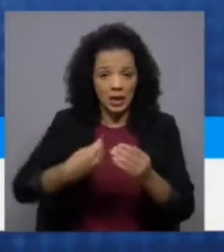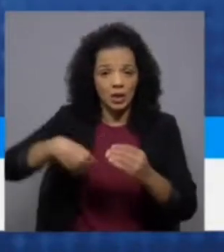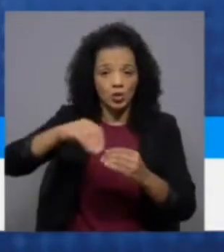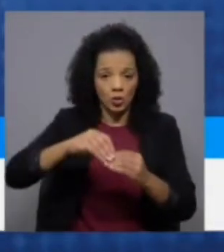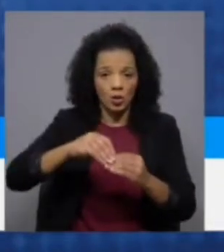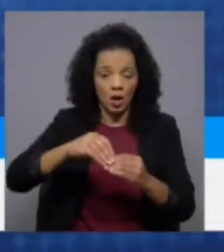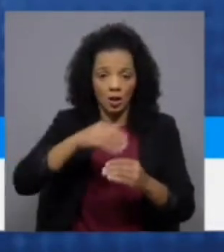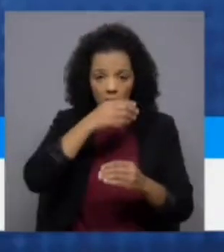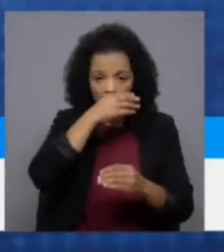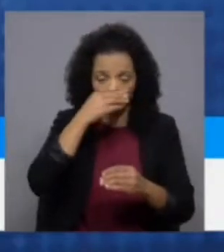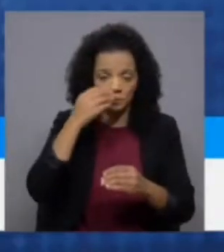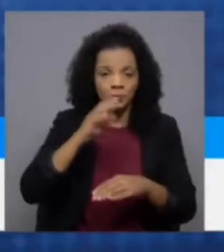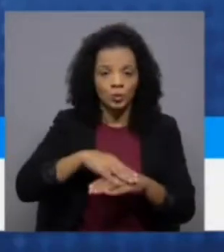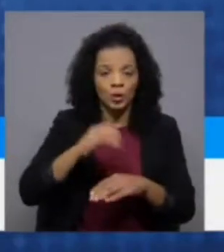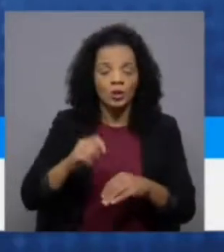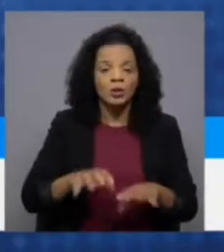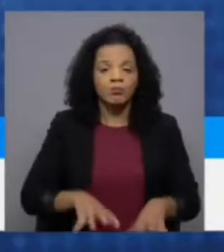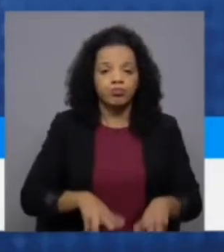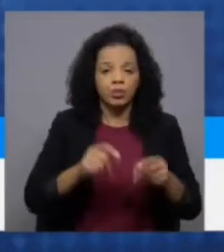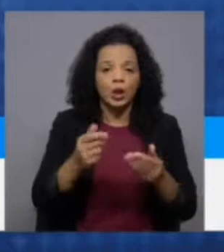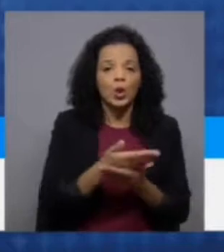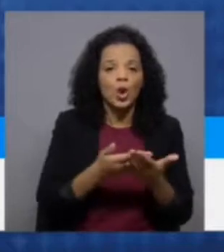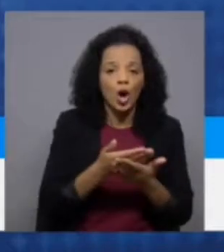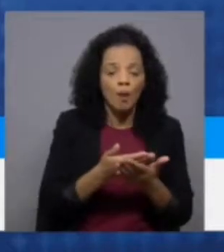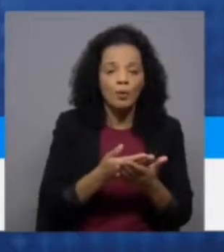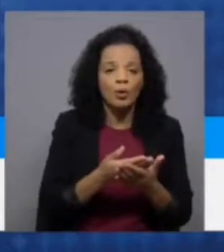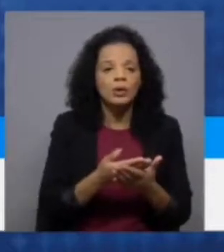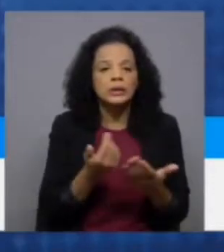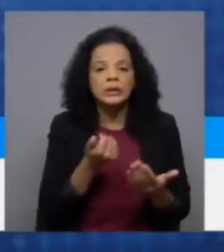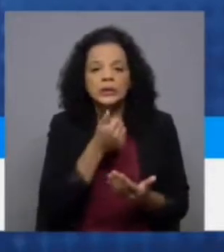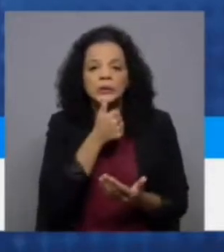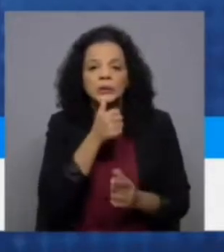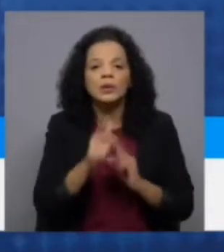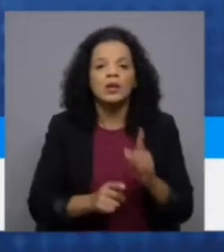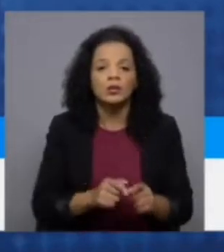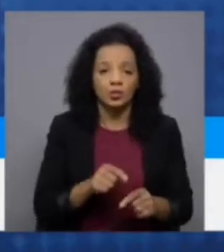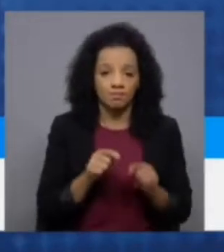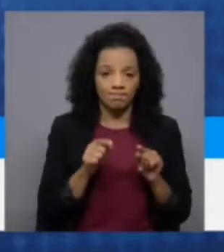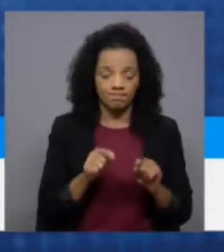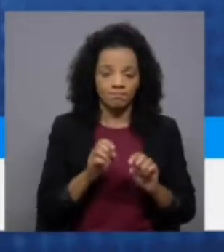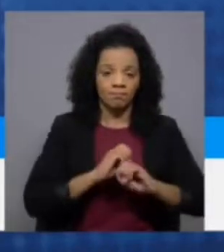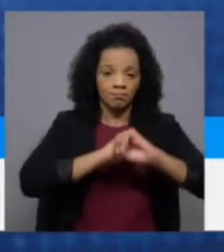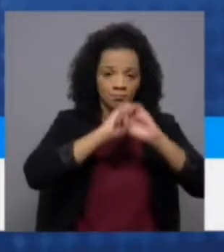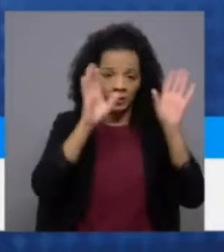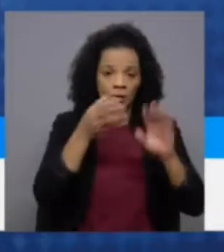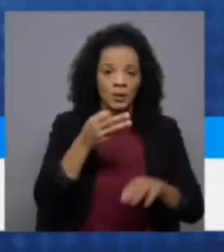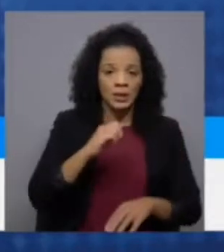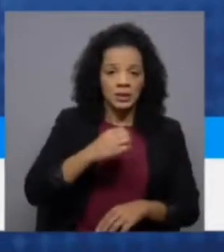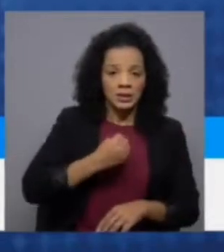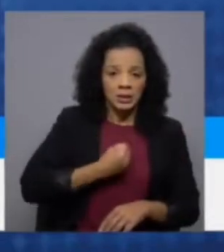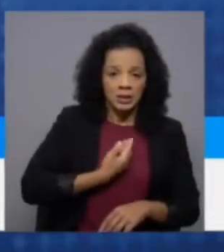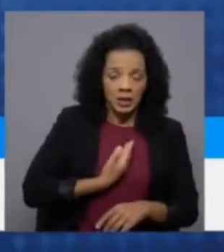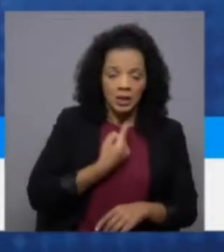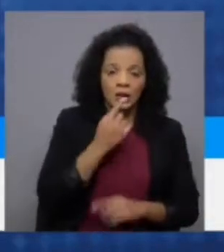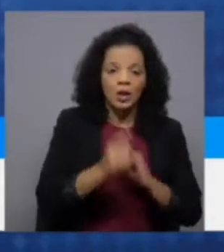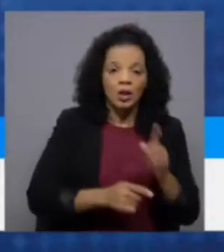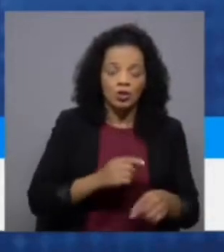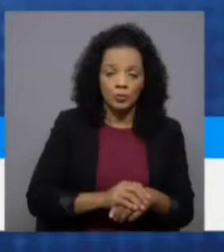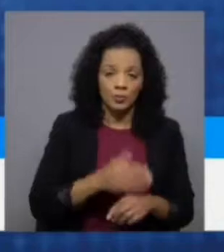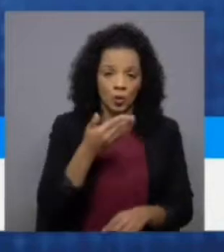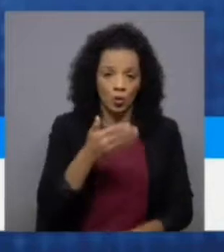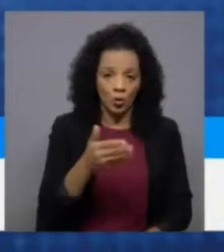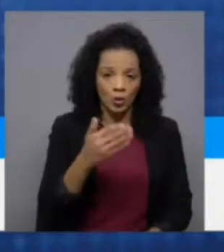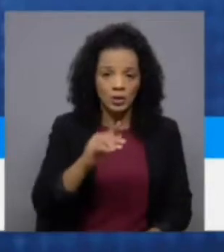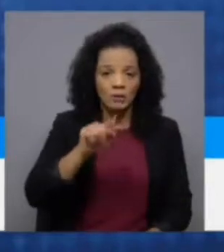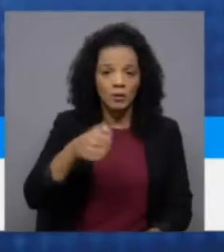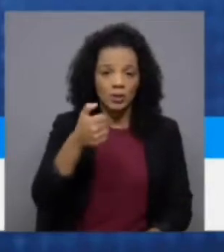que nós temos por força do crescimento económico, o que é que lhe fazemos? E é aí que muito claramente o PSD diz o que faz. Peguem 11,5